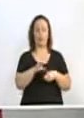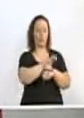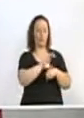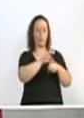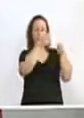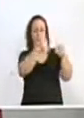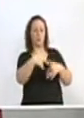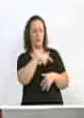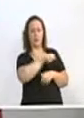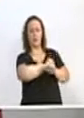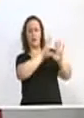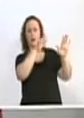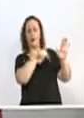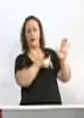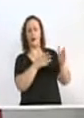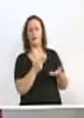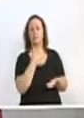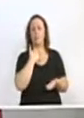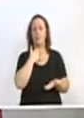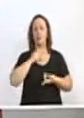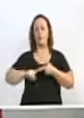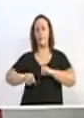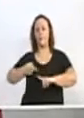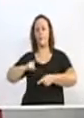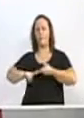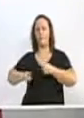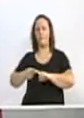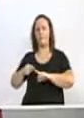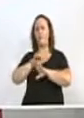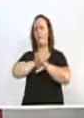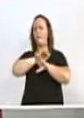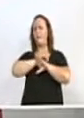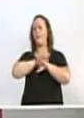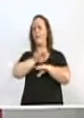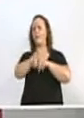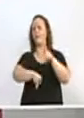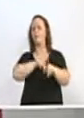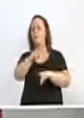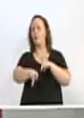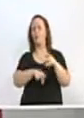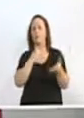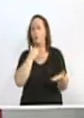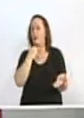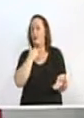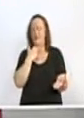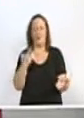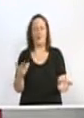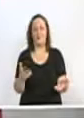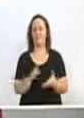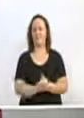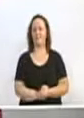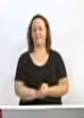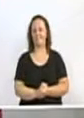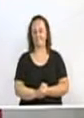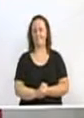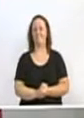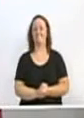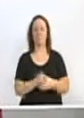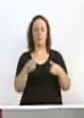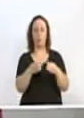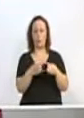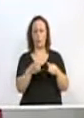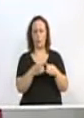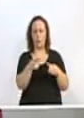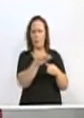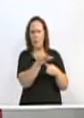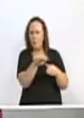governante fazer maracutaias, fazer negociatas nas costas da nossa população. E esses mesmos, senhores, esses mesmos